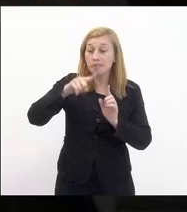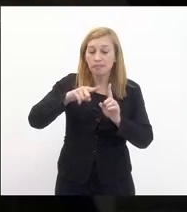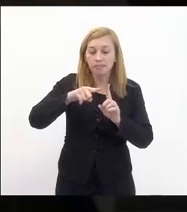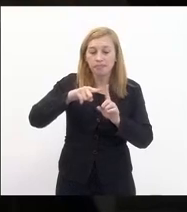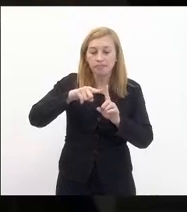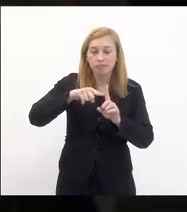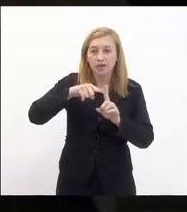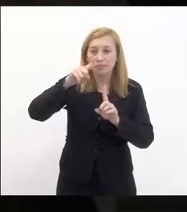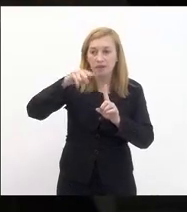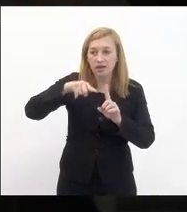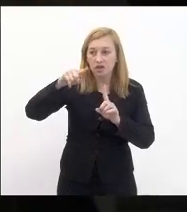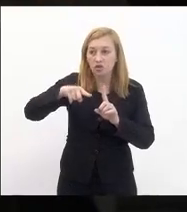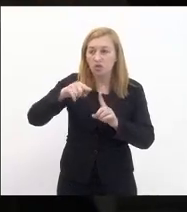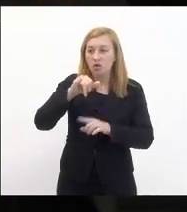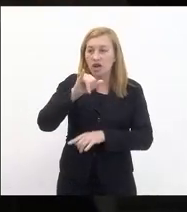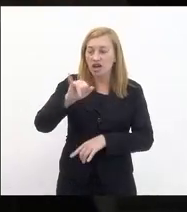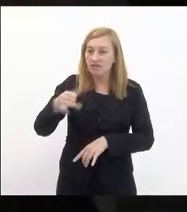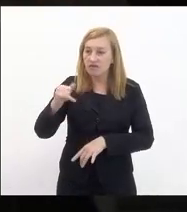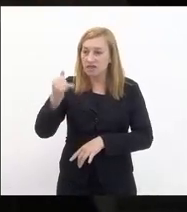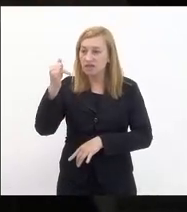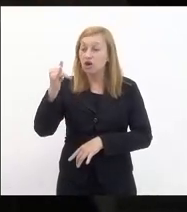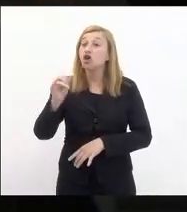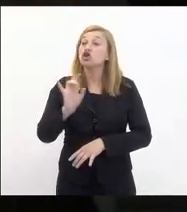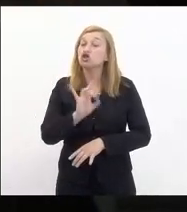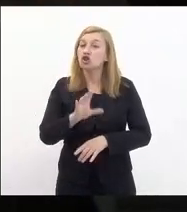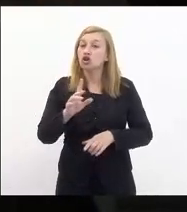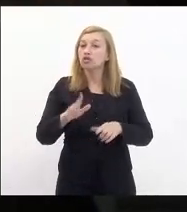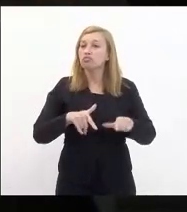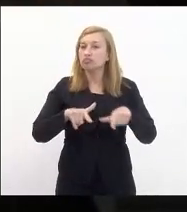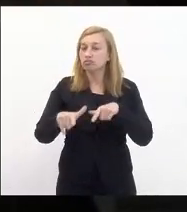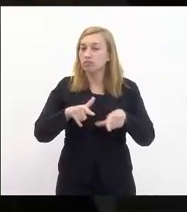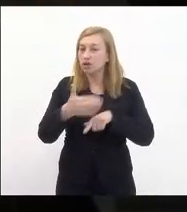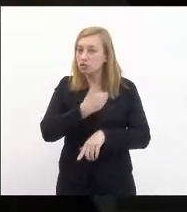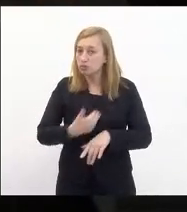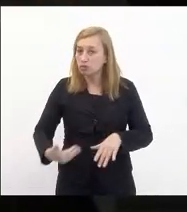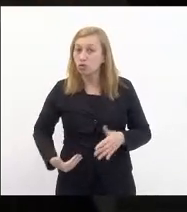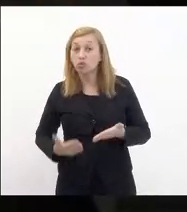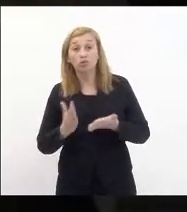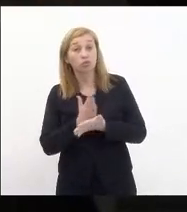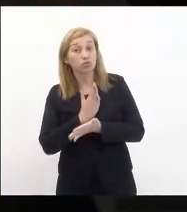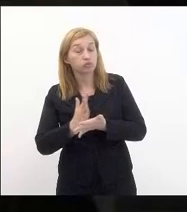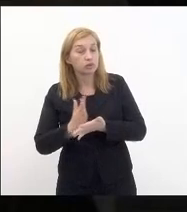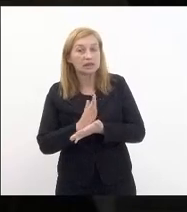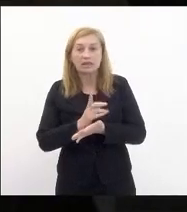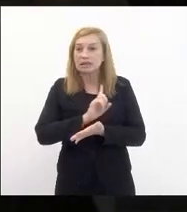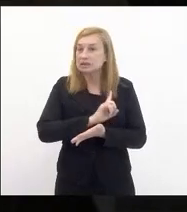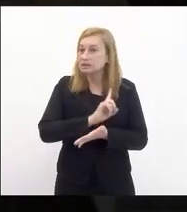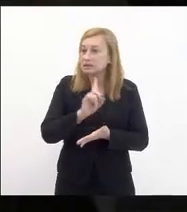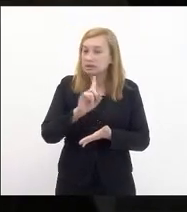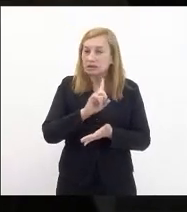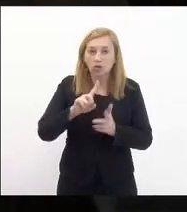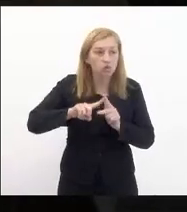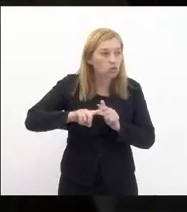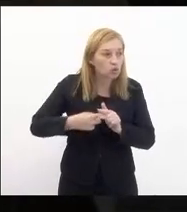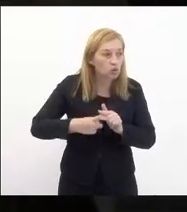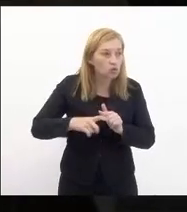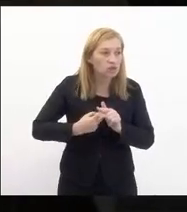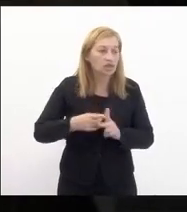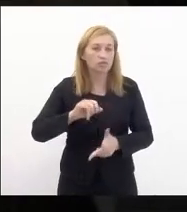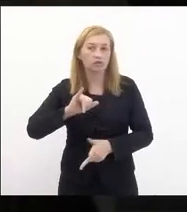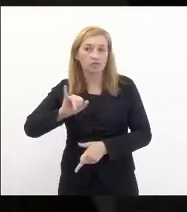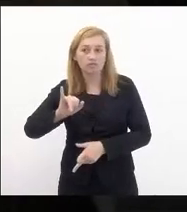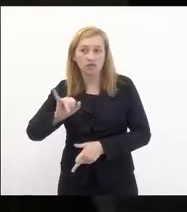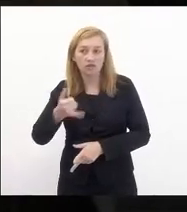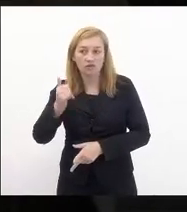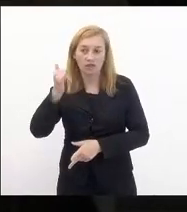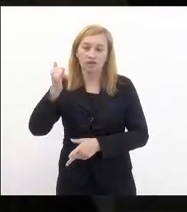só que tem que os serviços públicos deputada Lucinha não se corrige pela inflação